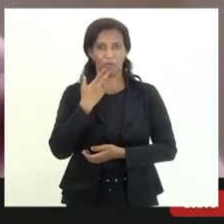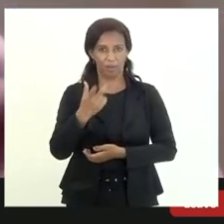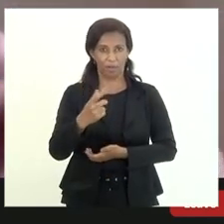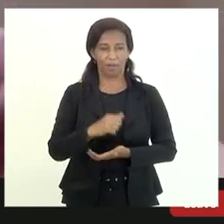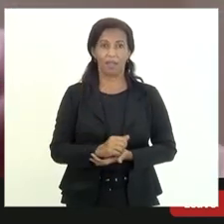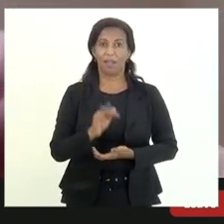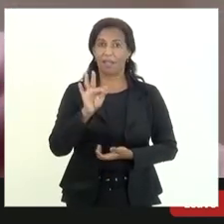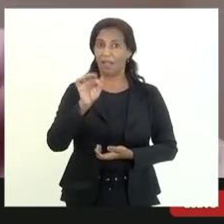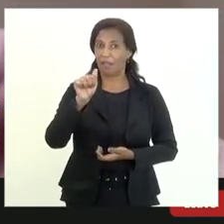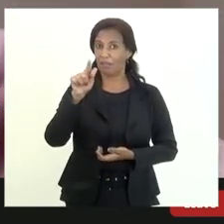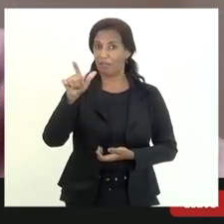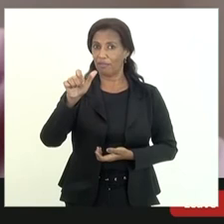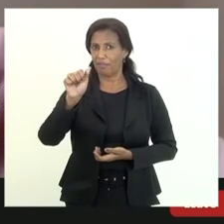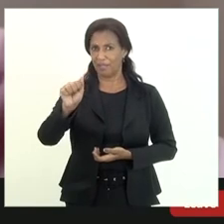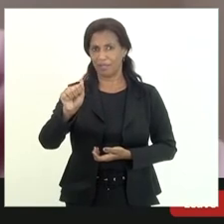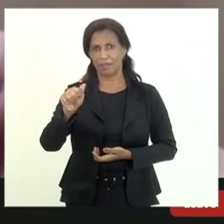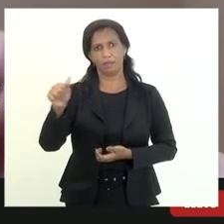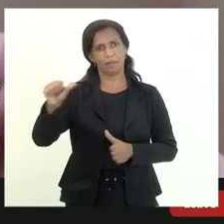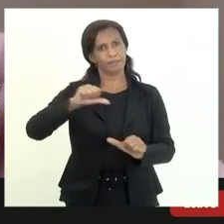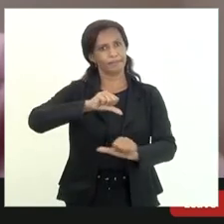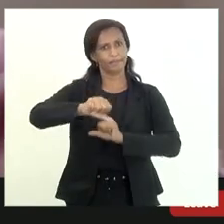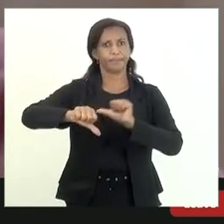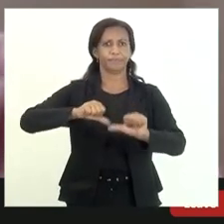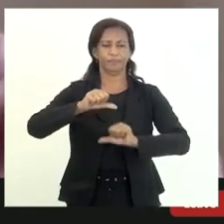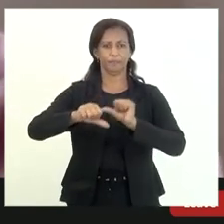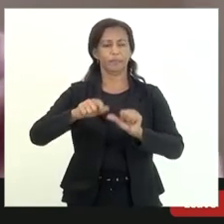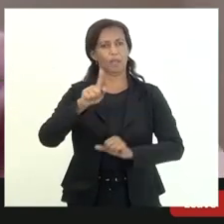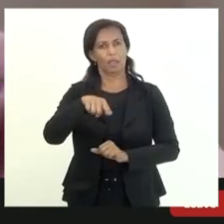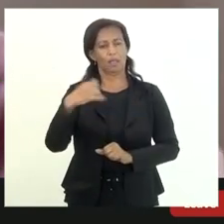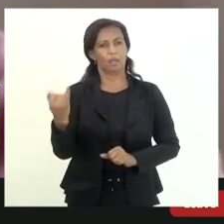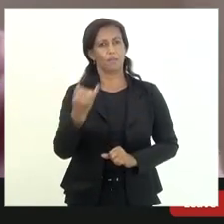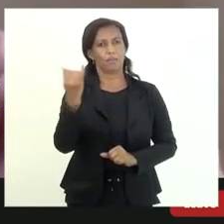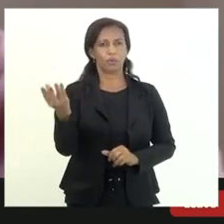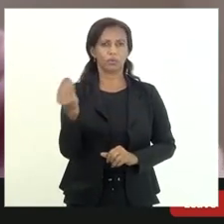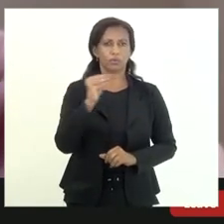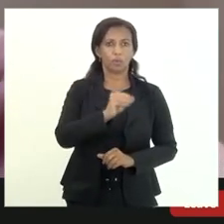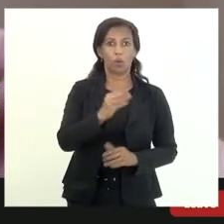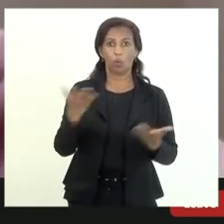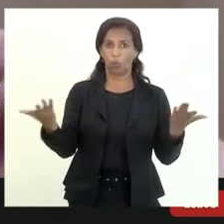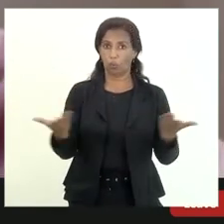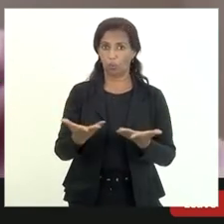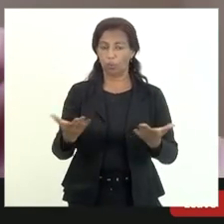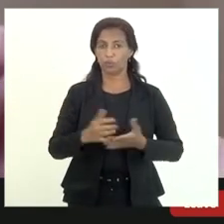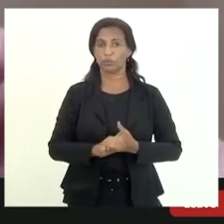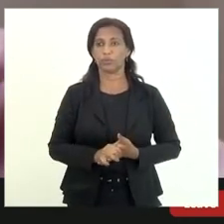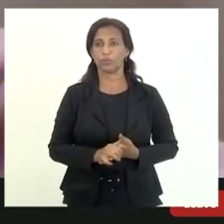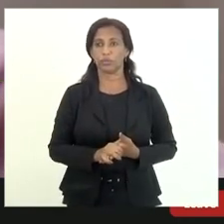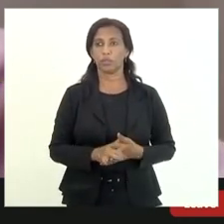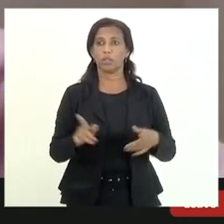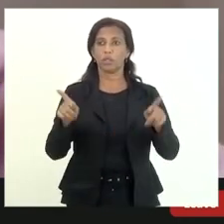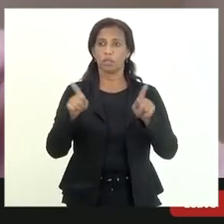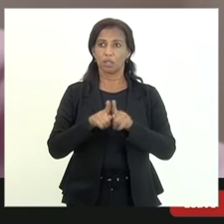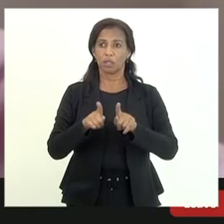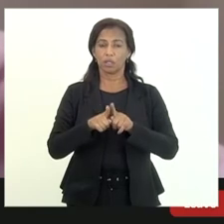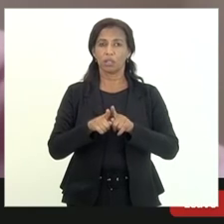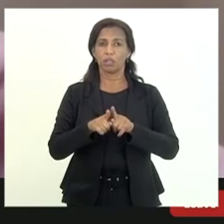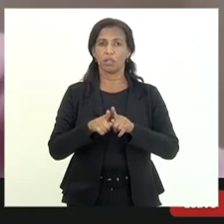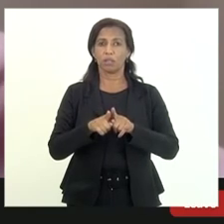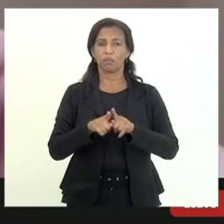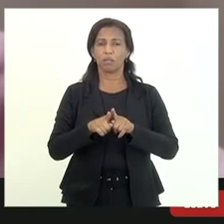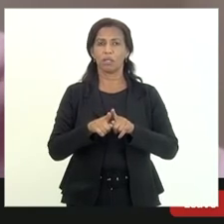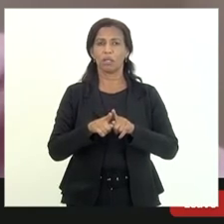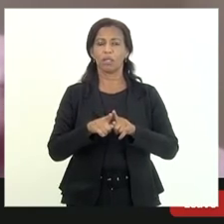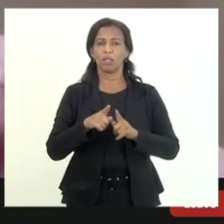fazenda ela tem que se modernizar porque isso é muito importante foi colocado aqui hoje e tem que ter reposição dos